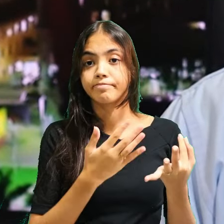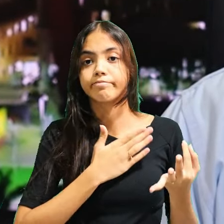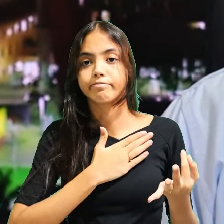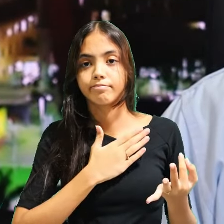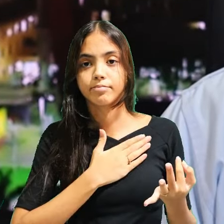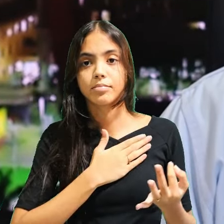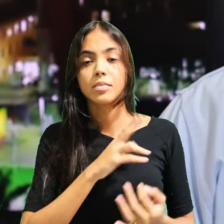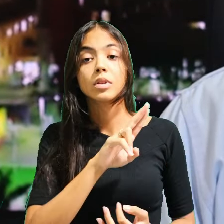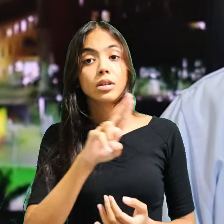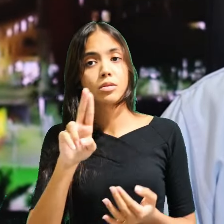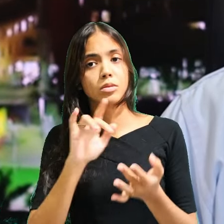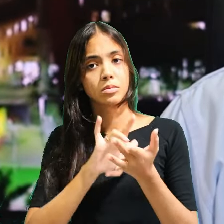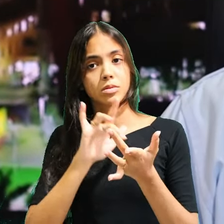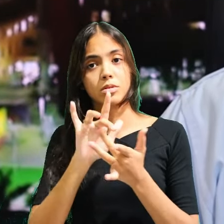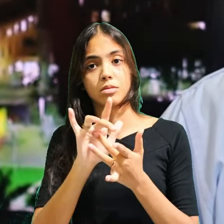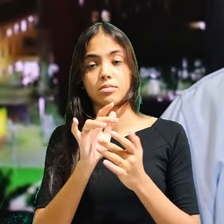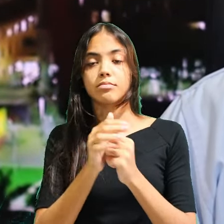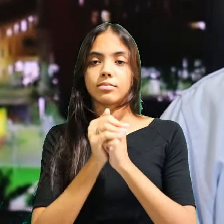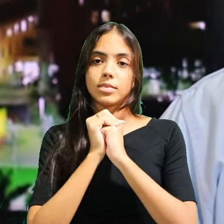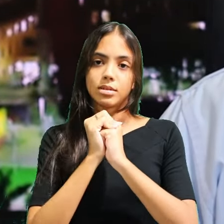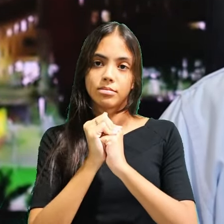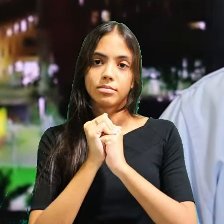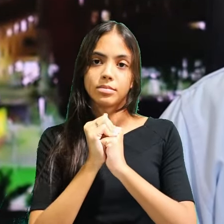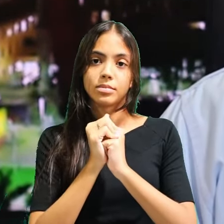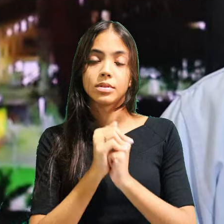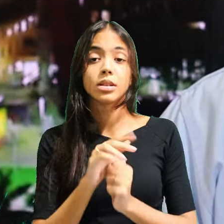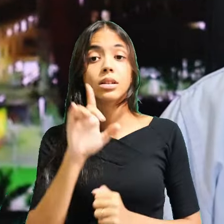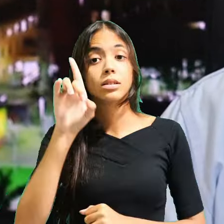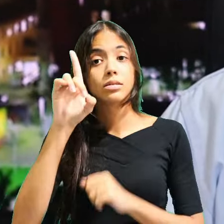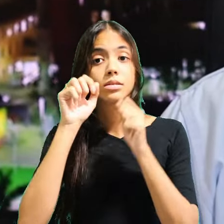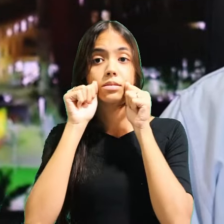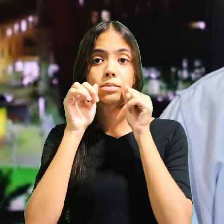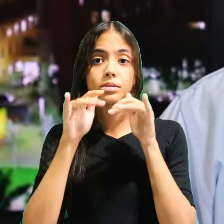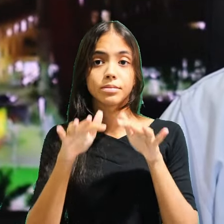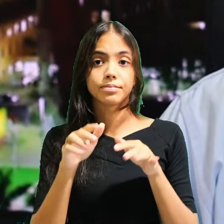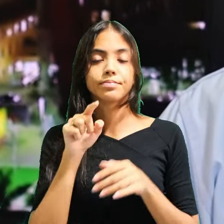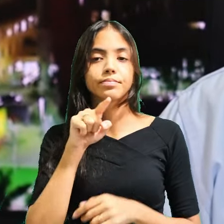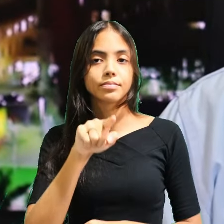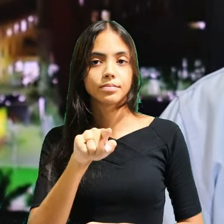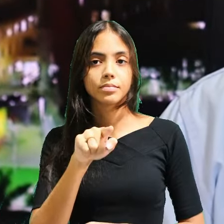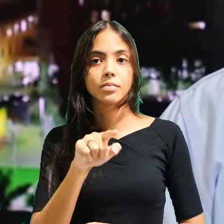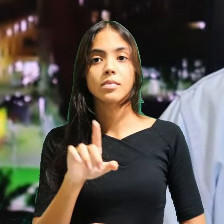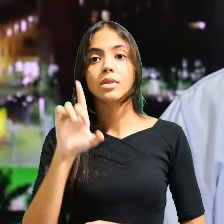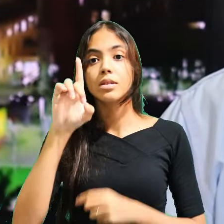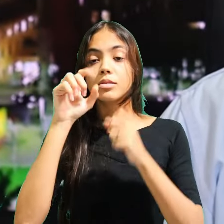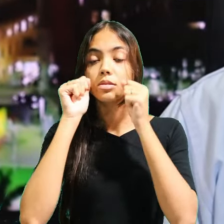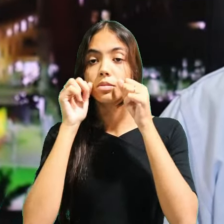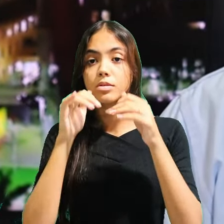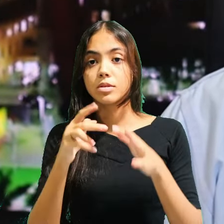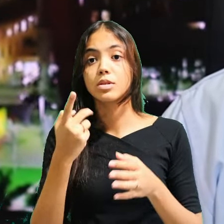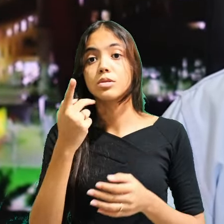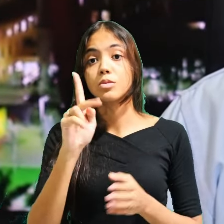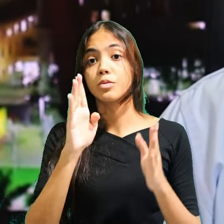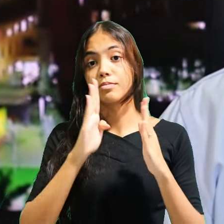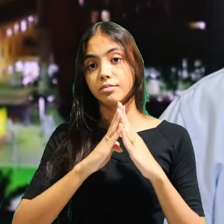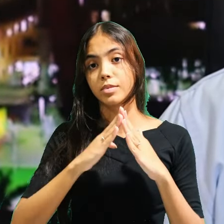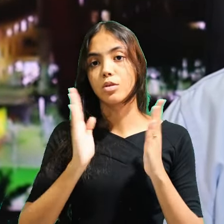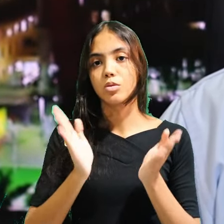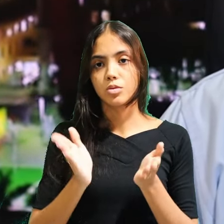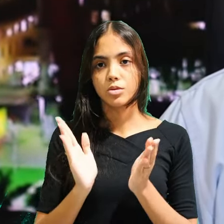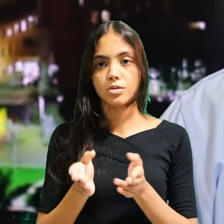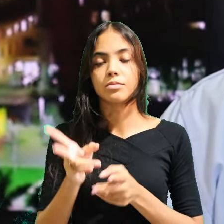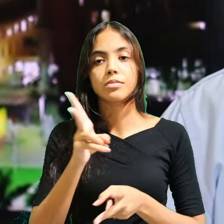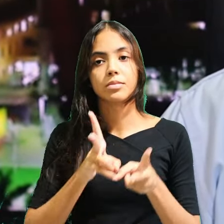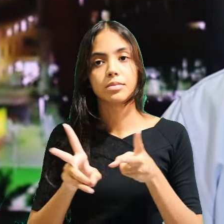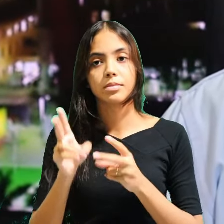minha família. Em nome de Jesus. Amém. Deus abençoe você. Deus abençoe